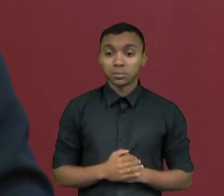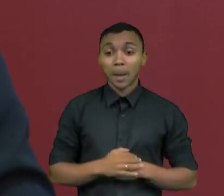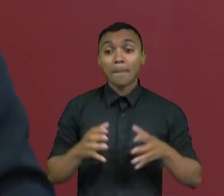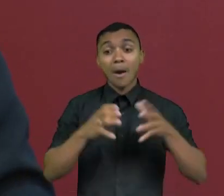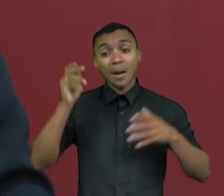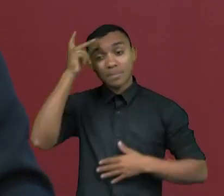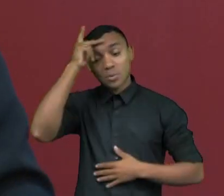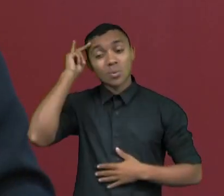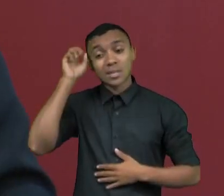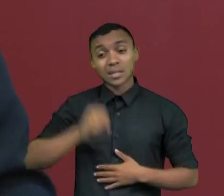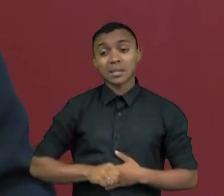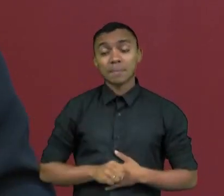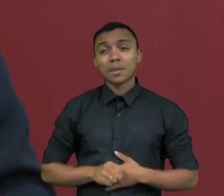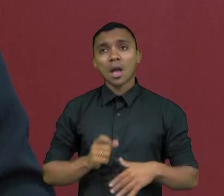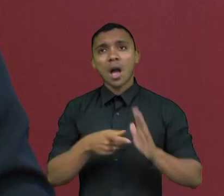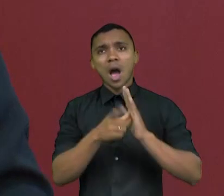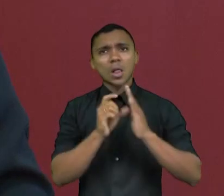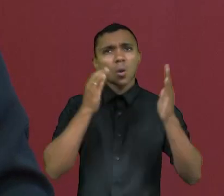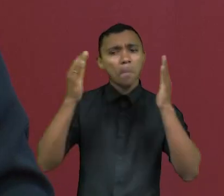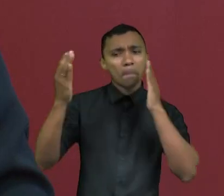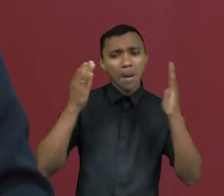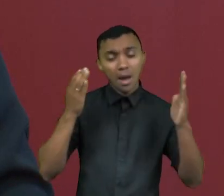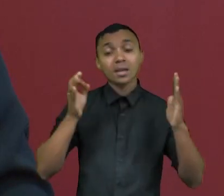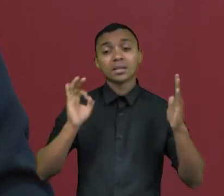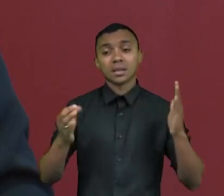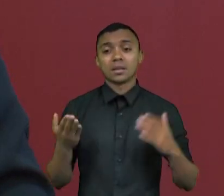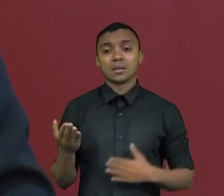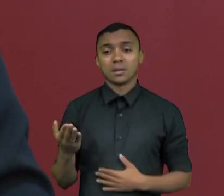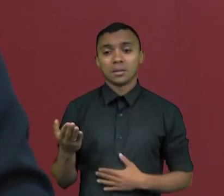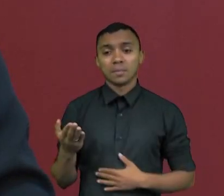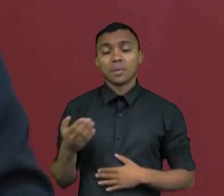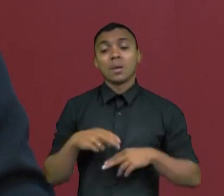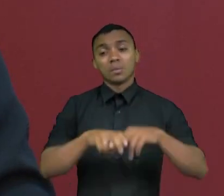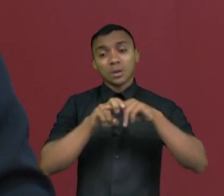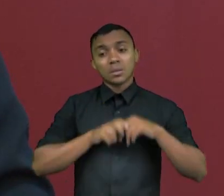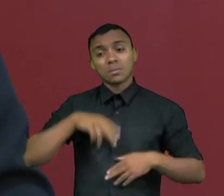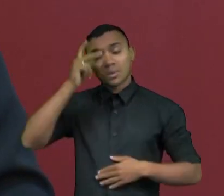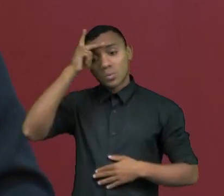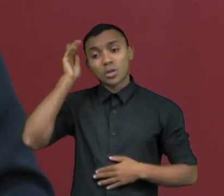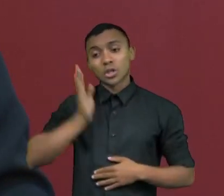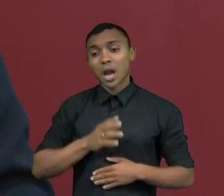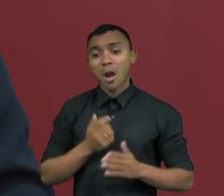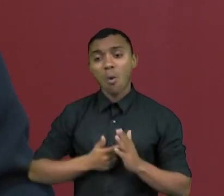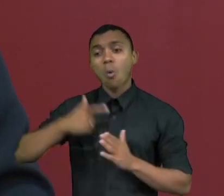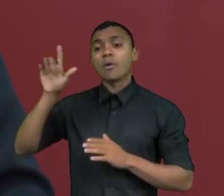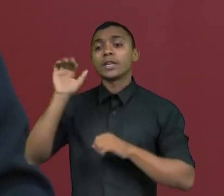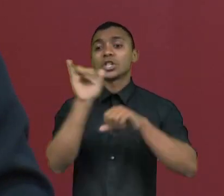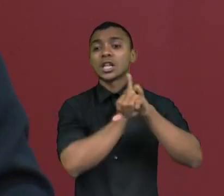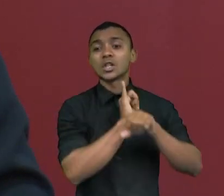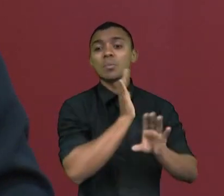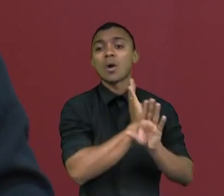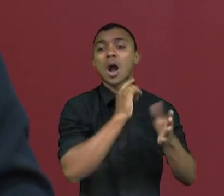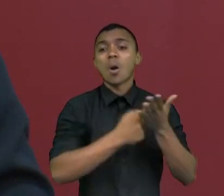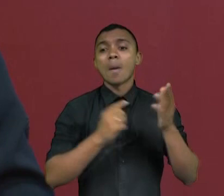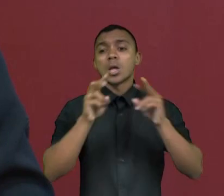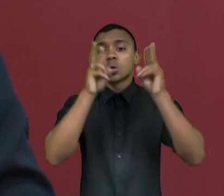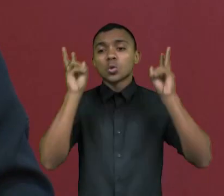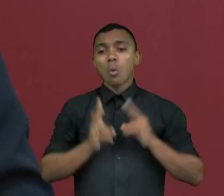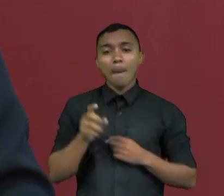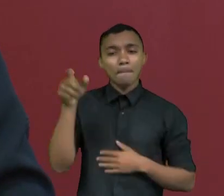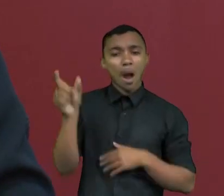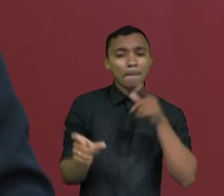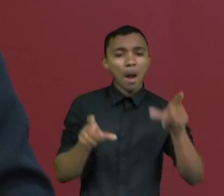esse cálculo. E é um cálculo. Nós temos que considerar que o eleitor tem diferentes estratégias para definir as suas candidaturas.